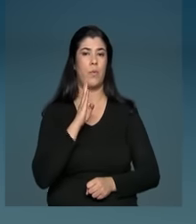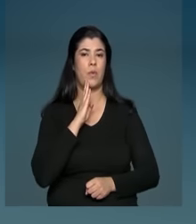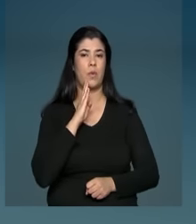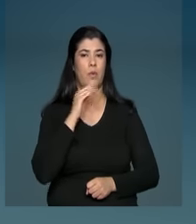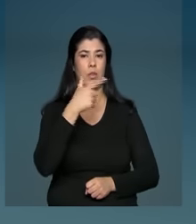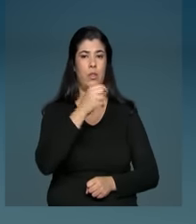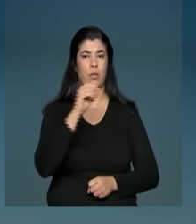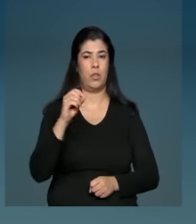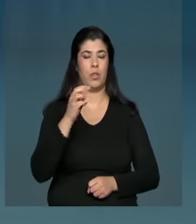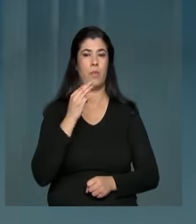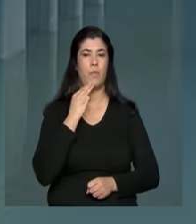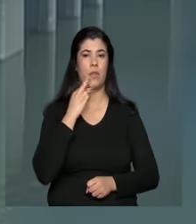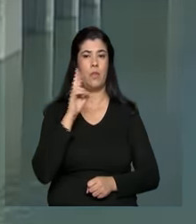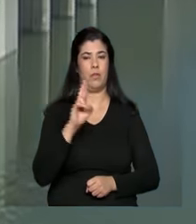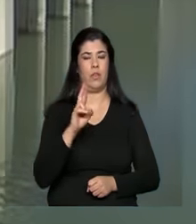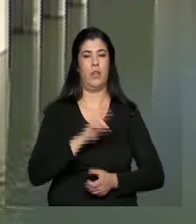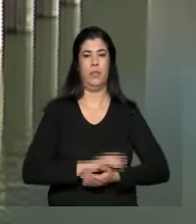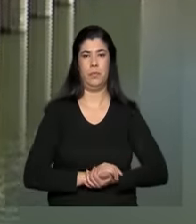bilhões.